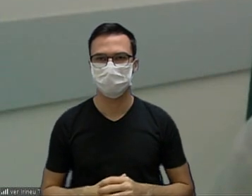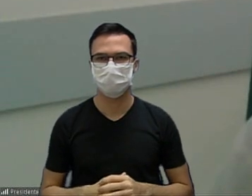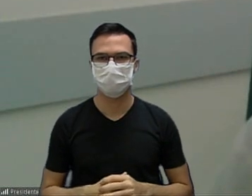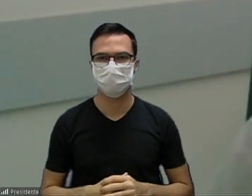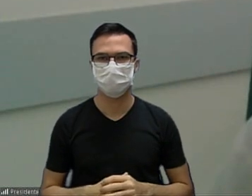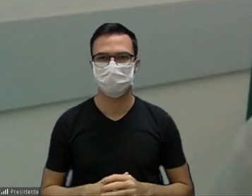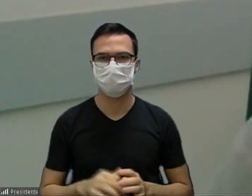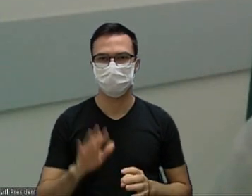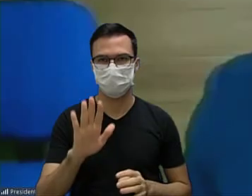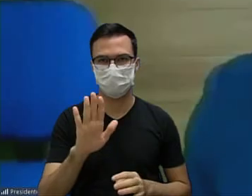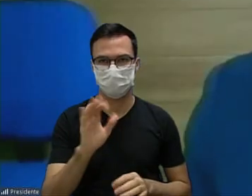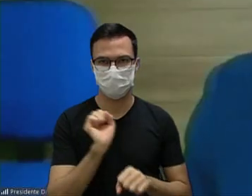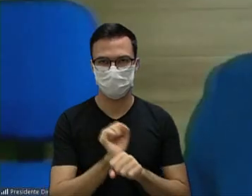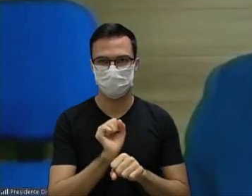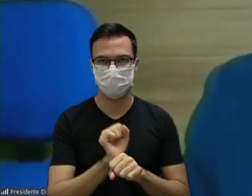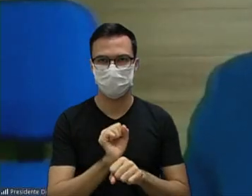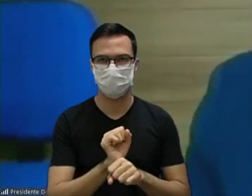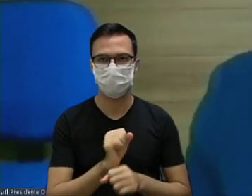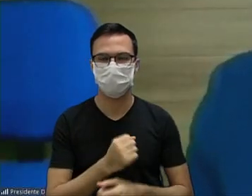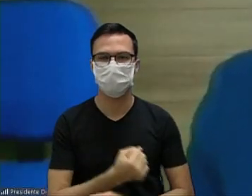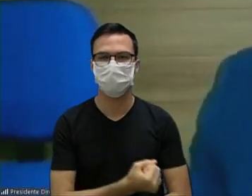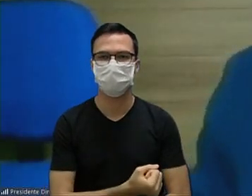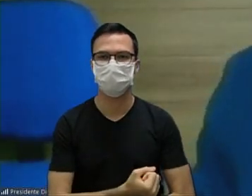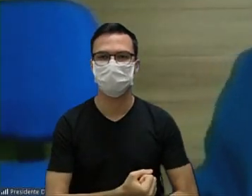só só só minutinho